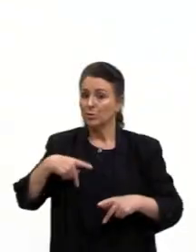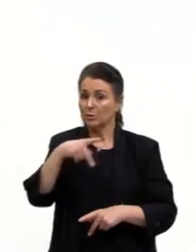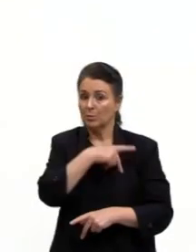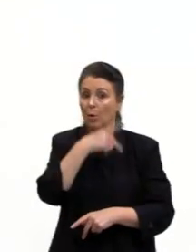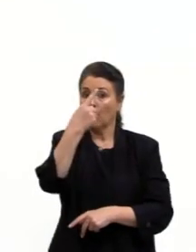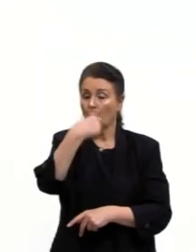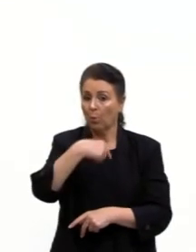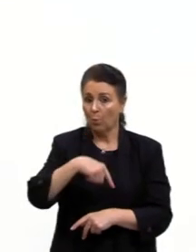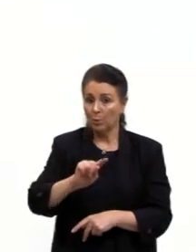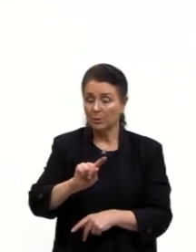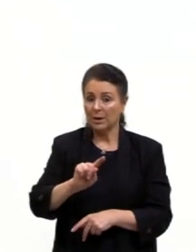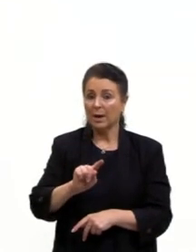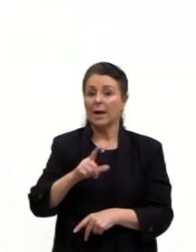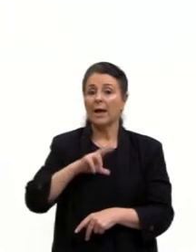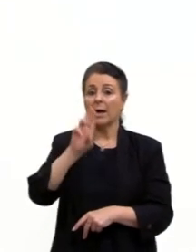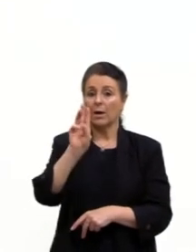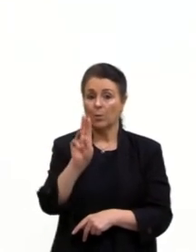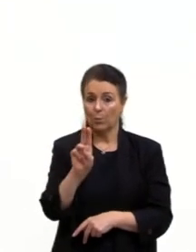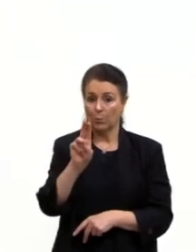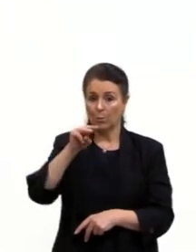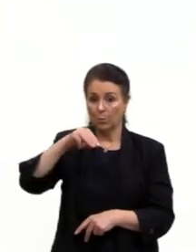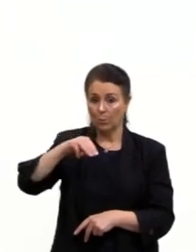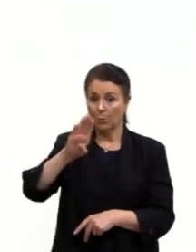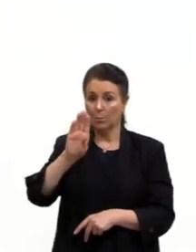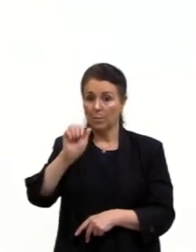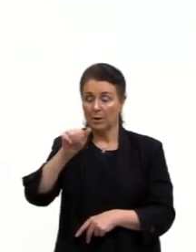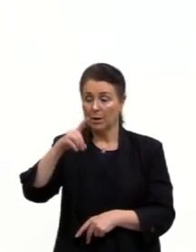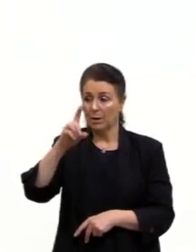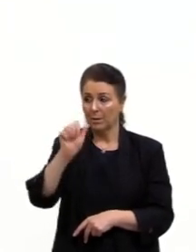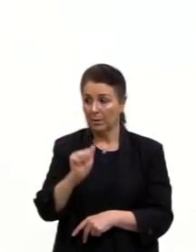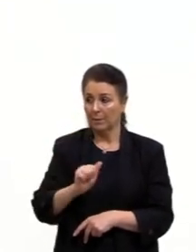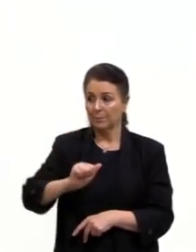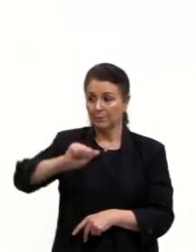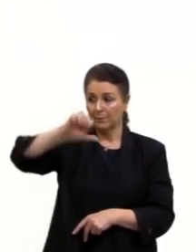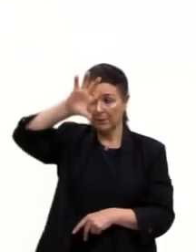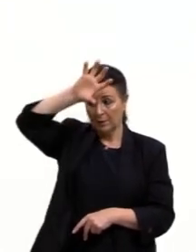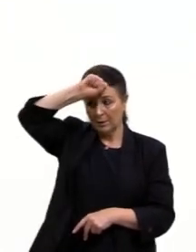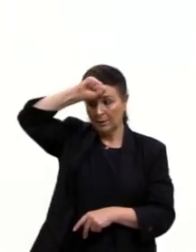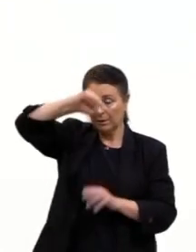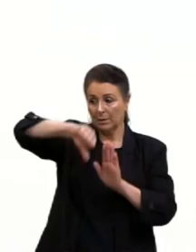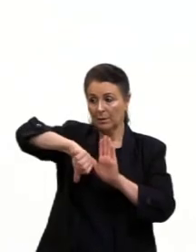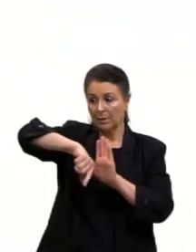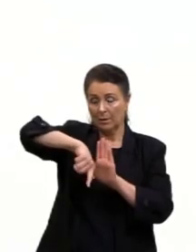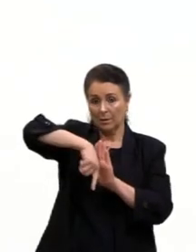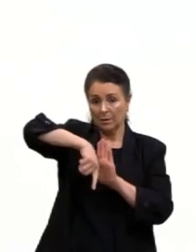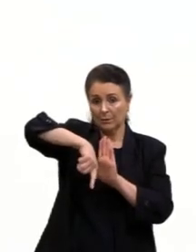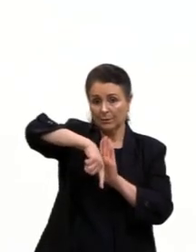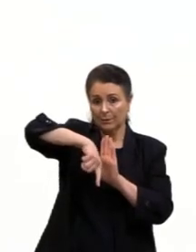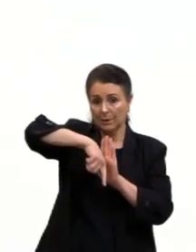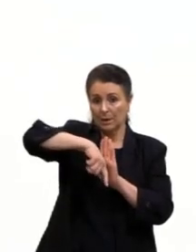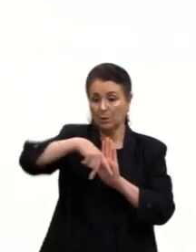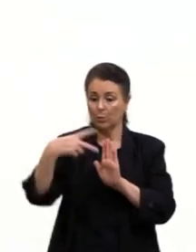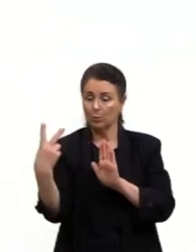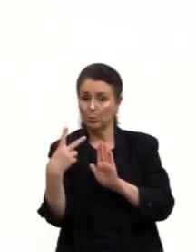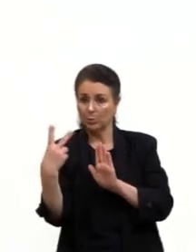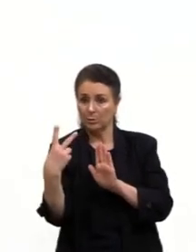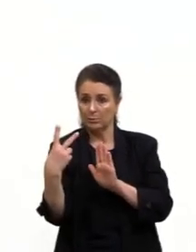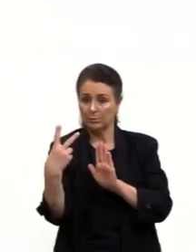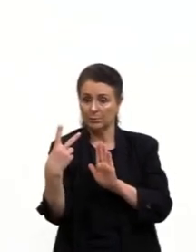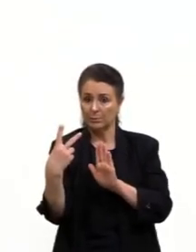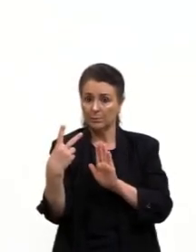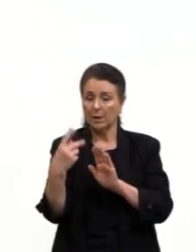africana é a Umbanda e também a Kimbanda. A Umbanda tem um sincretismo maior